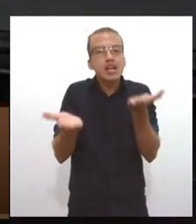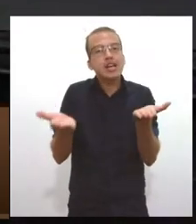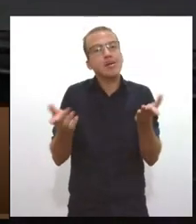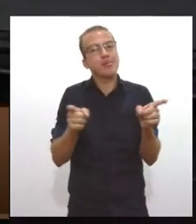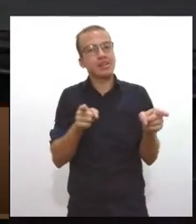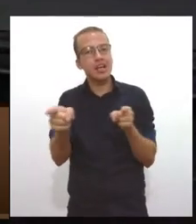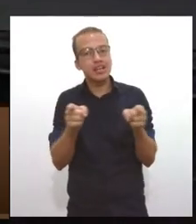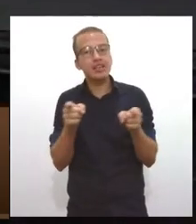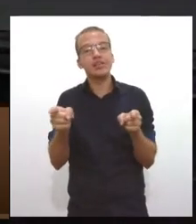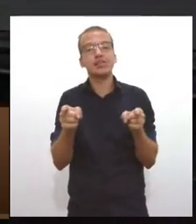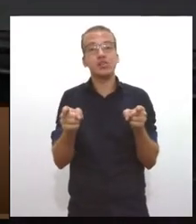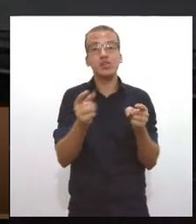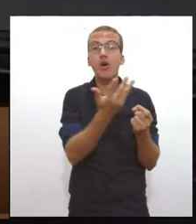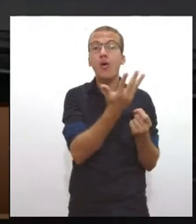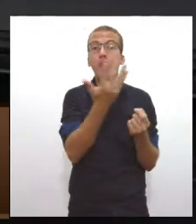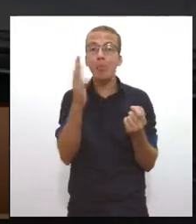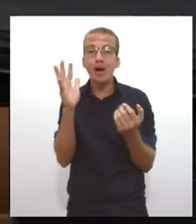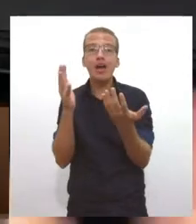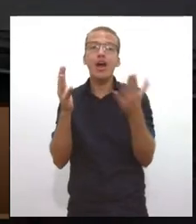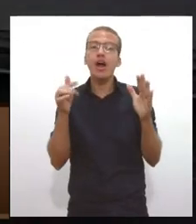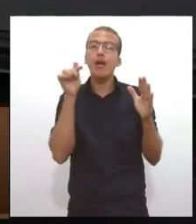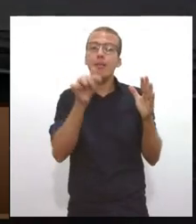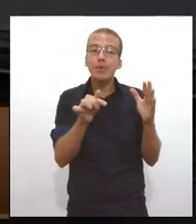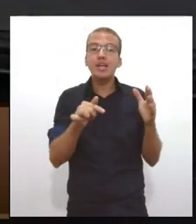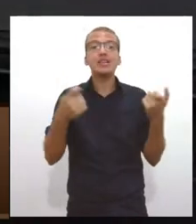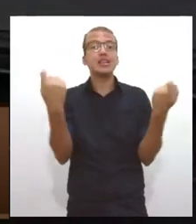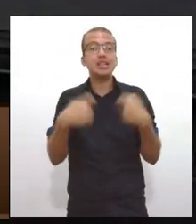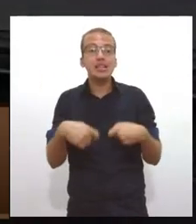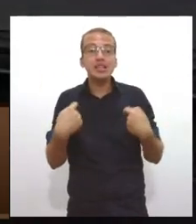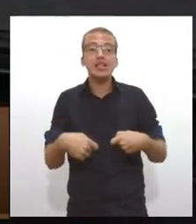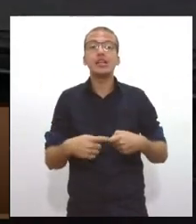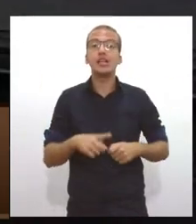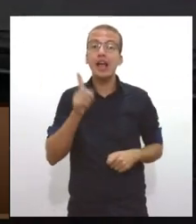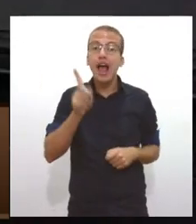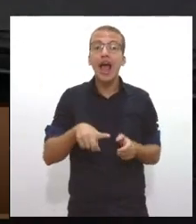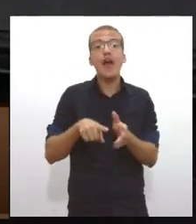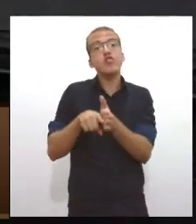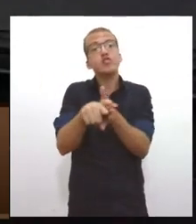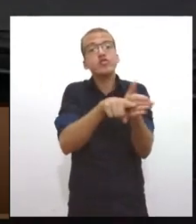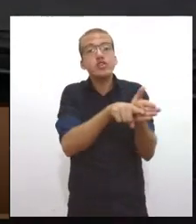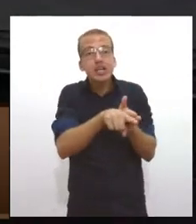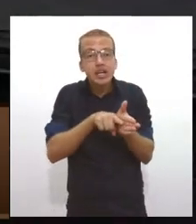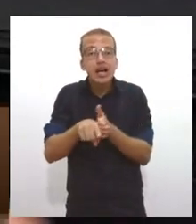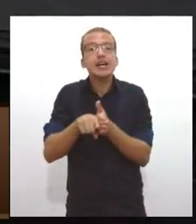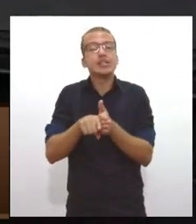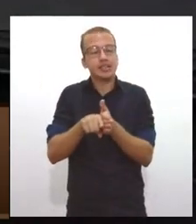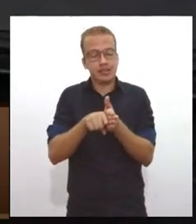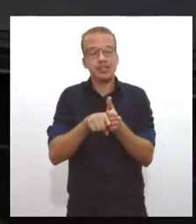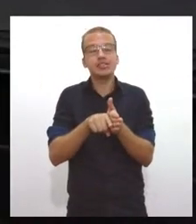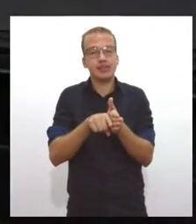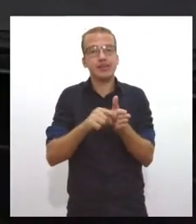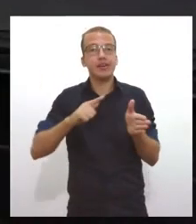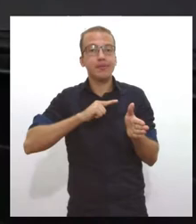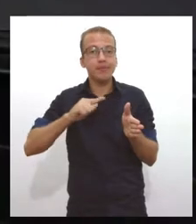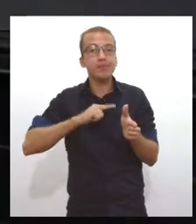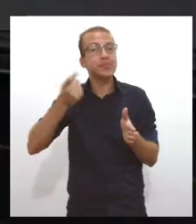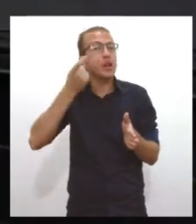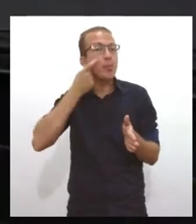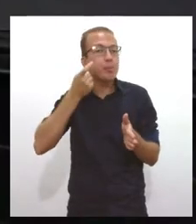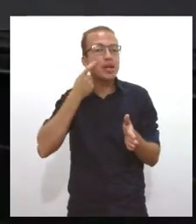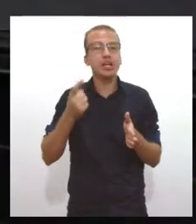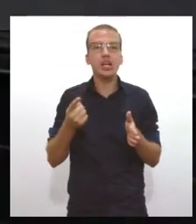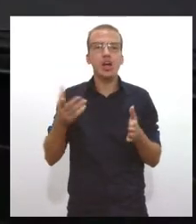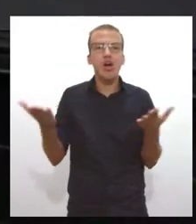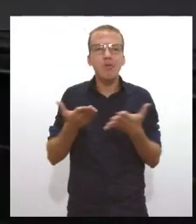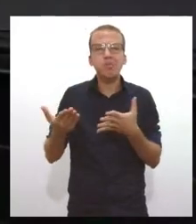ambiente, a questão ambiental, ela surgiu de uma demanda de divulgação científica. A gente viu que a forma de produzir estava matando